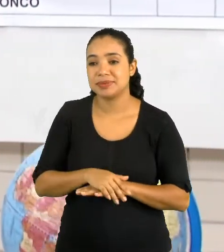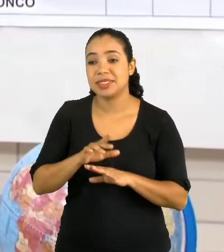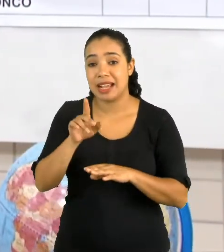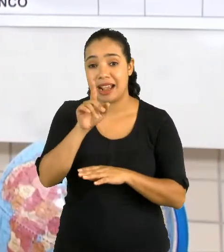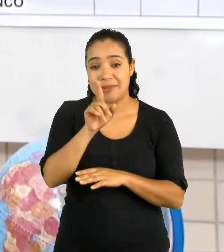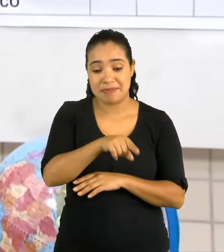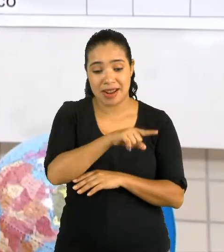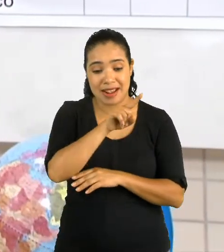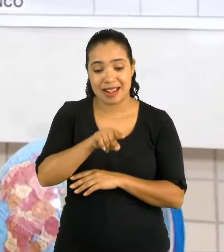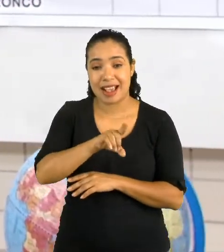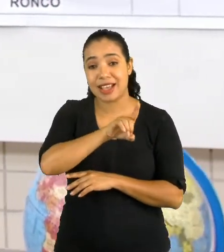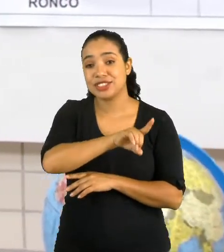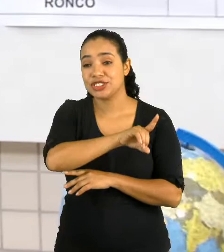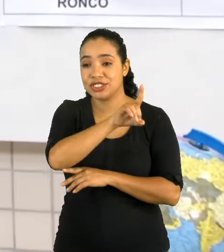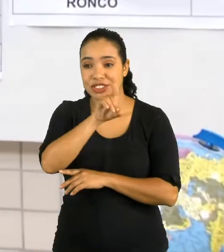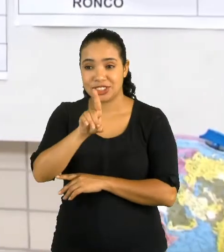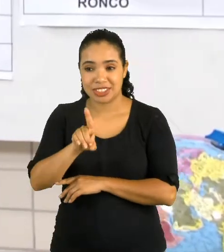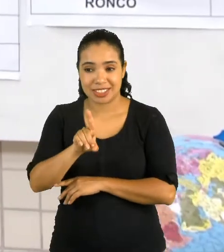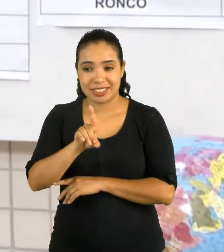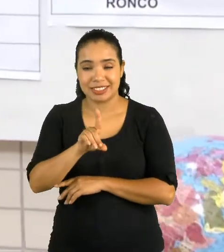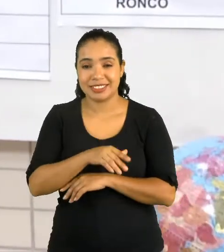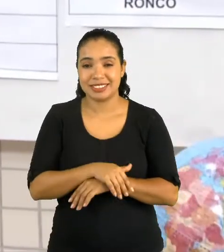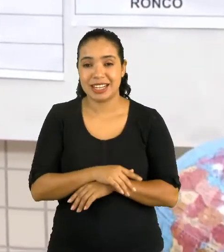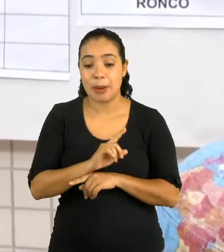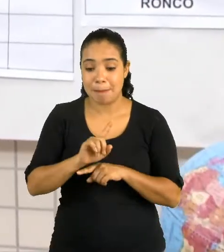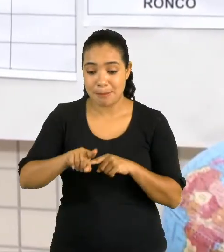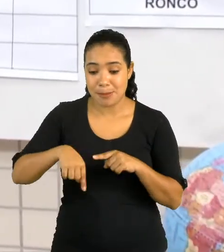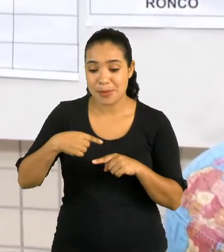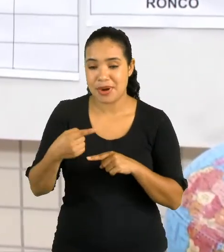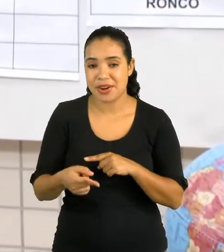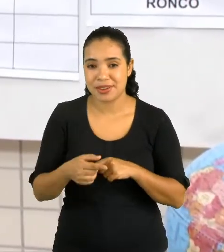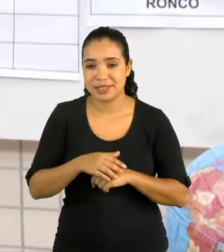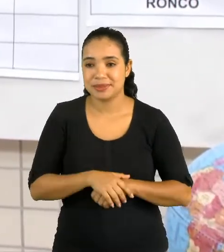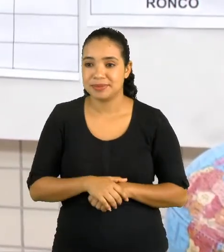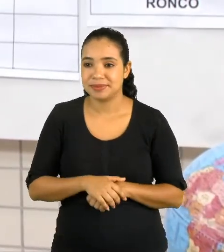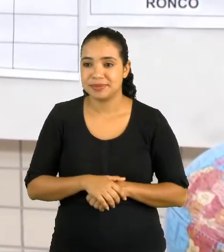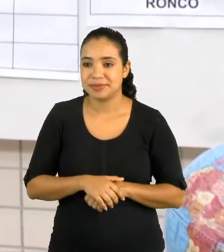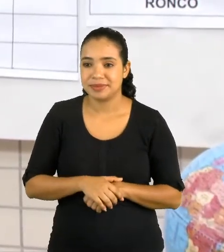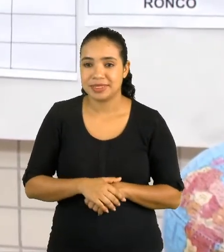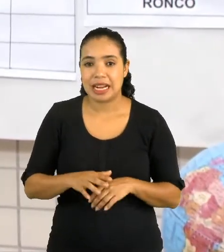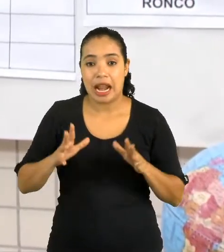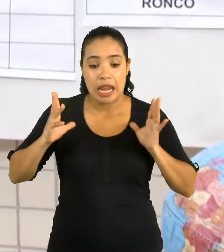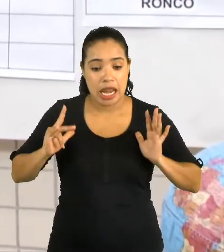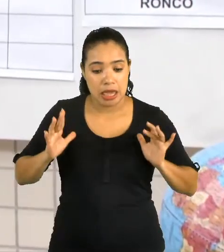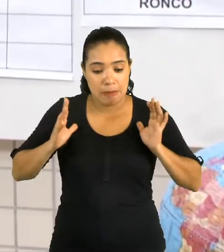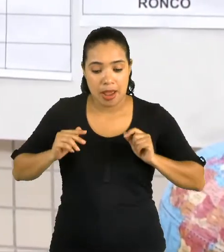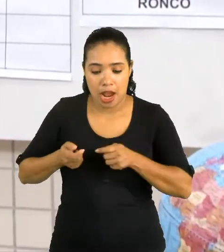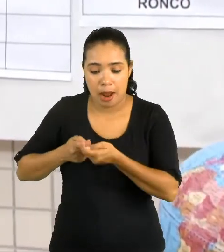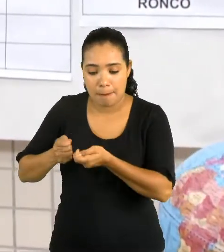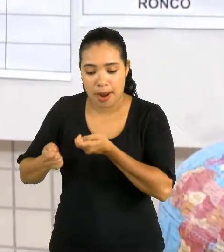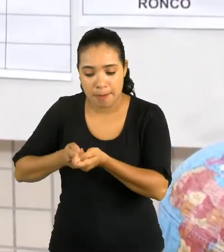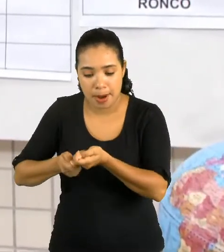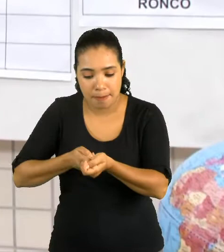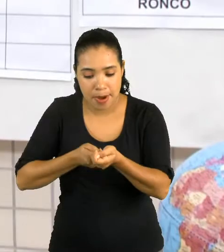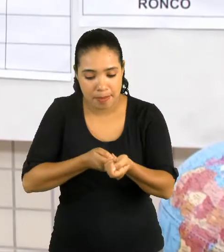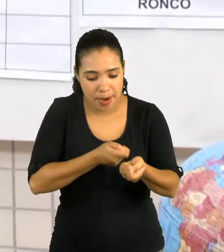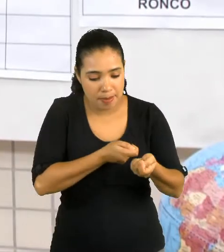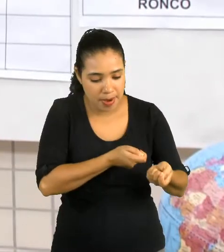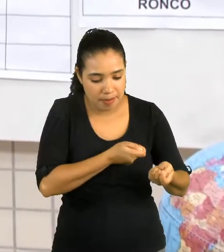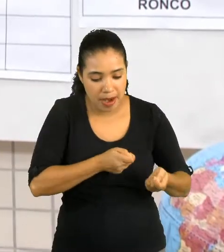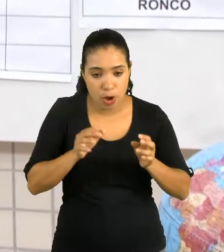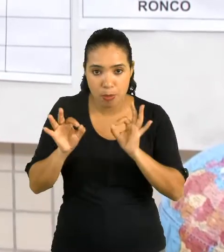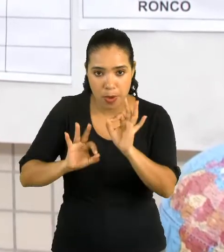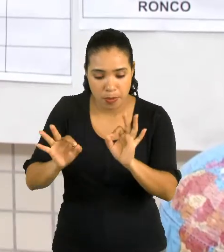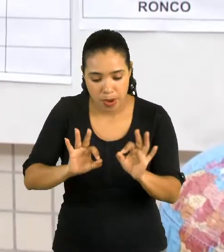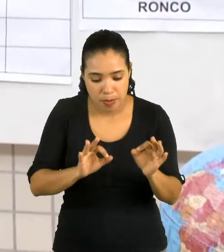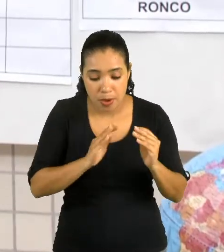Dia. Próxima ação. Limpar a casa. Em que